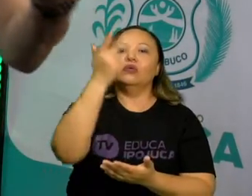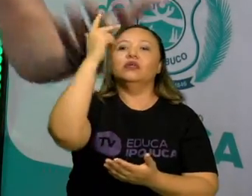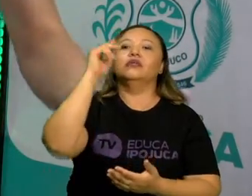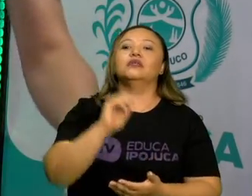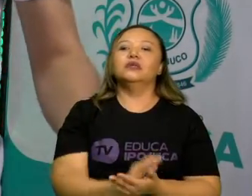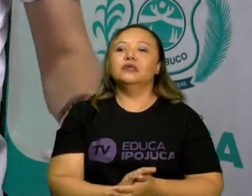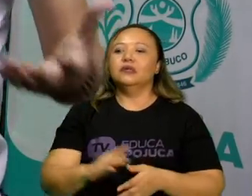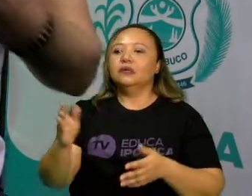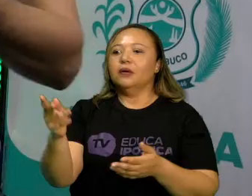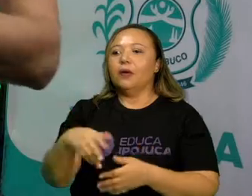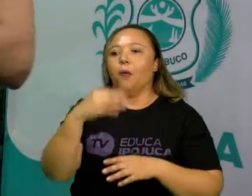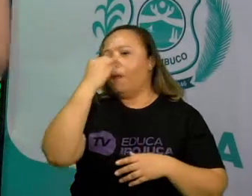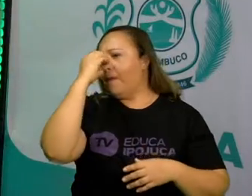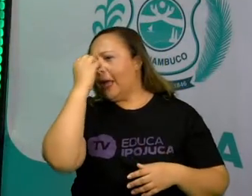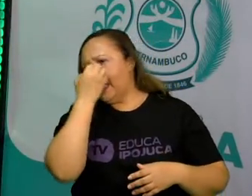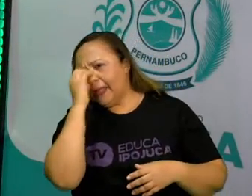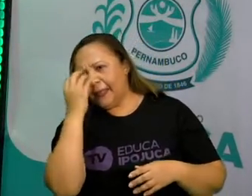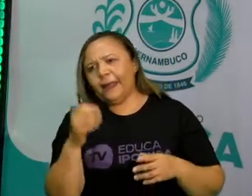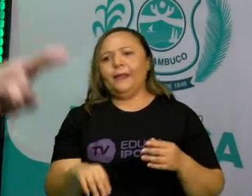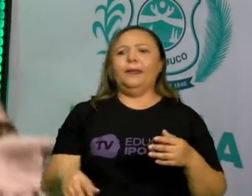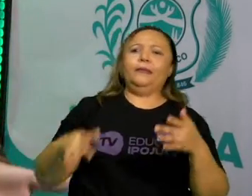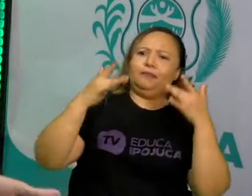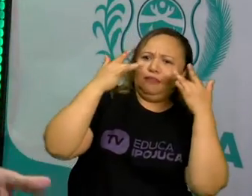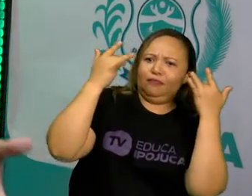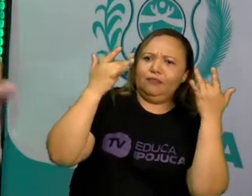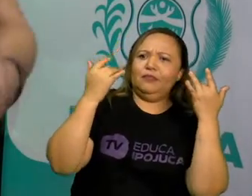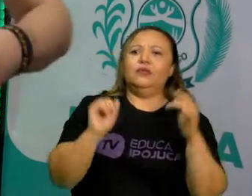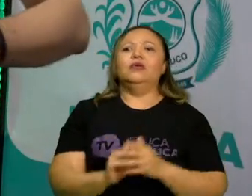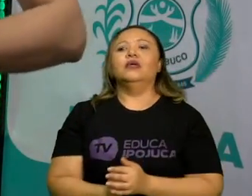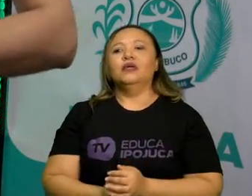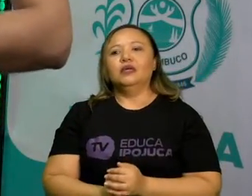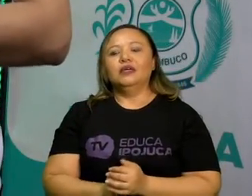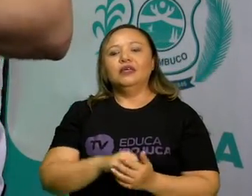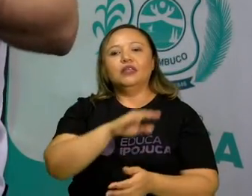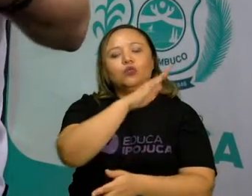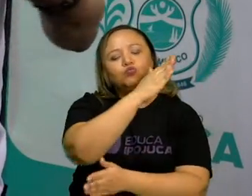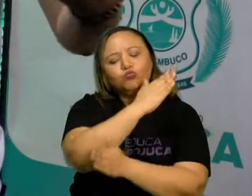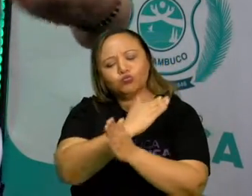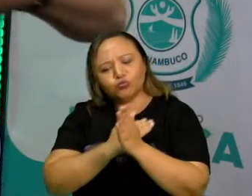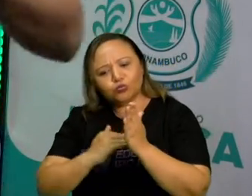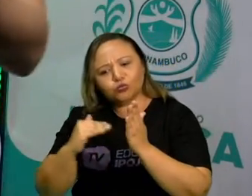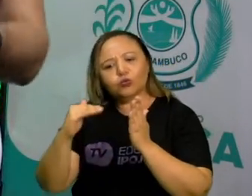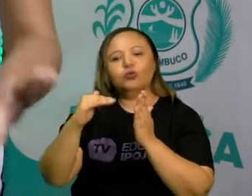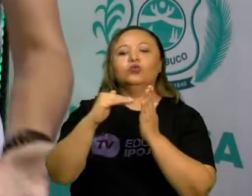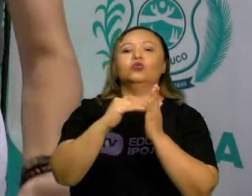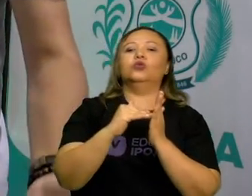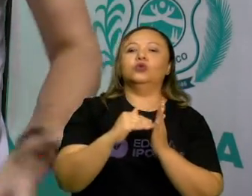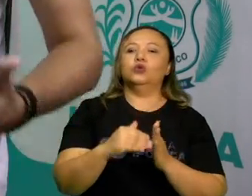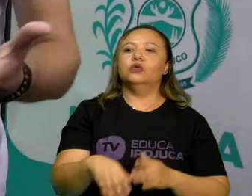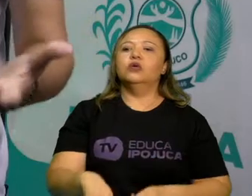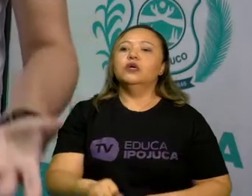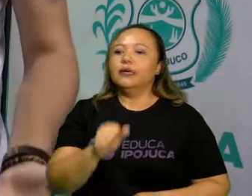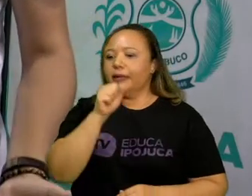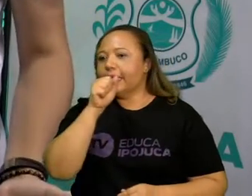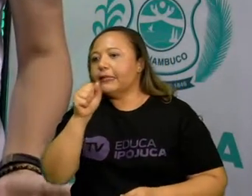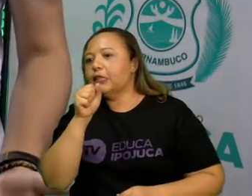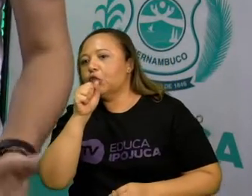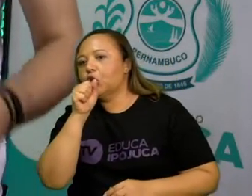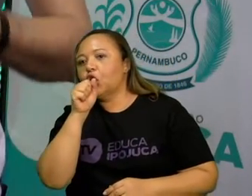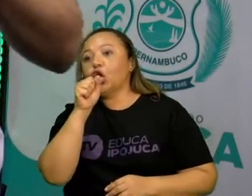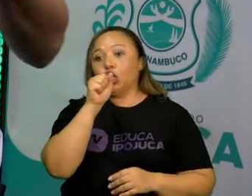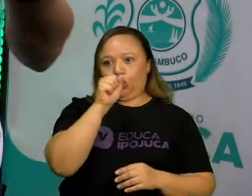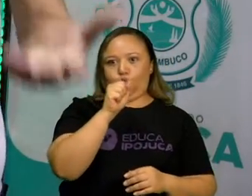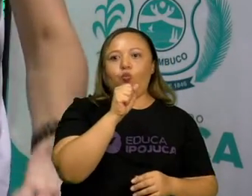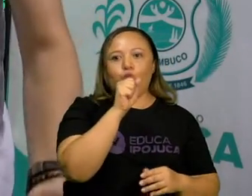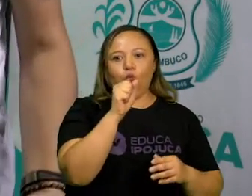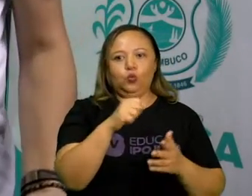contorcionistas, dos palhaços, dos mágicos, né? E todos aqueles artistas, cantores, né? Que vão cantar no circo